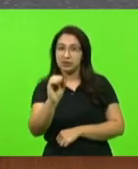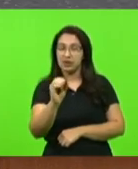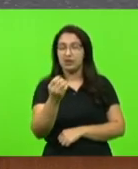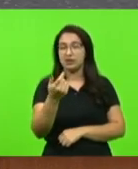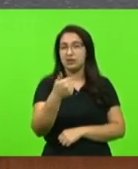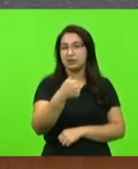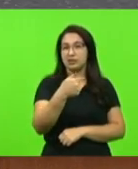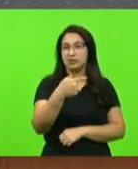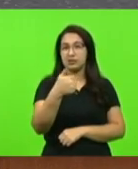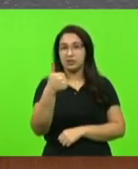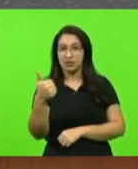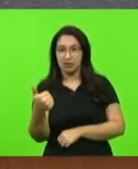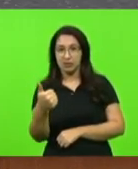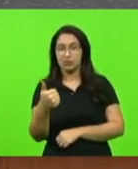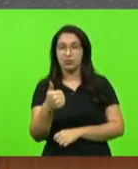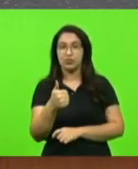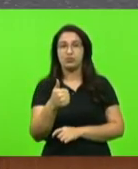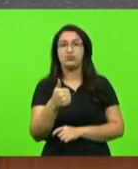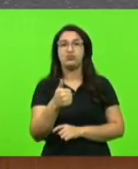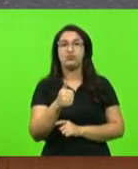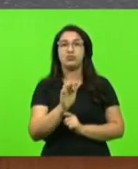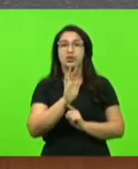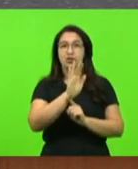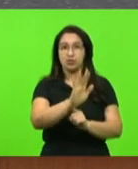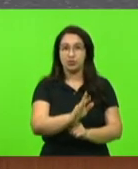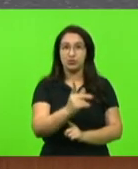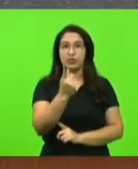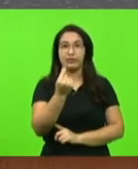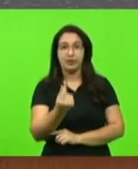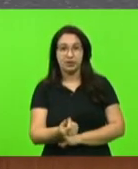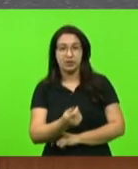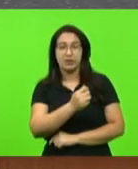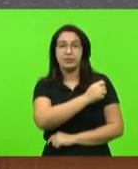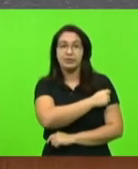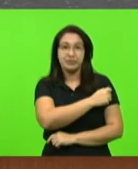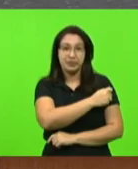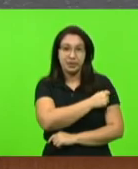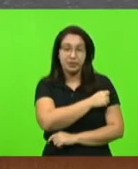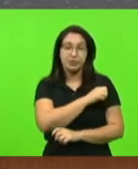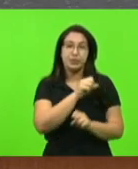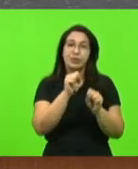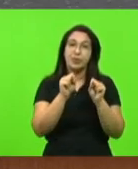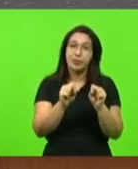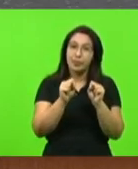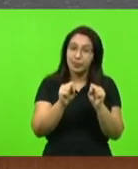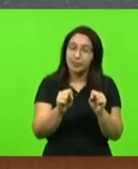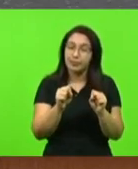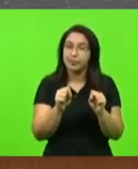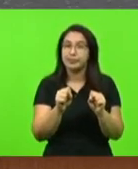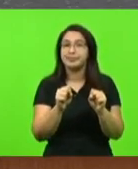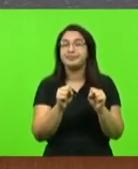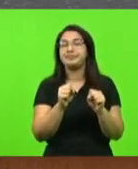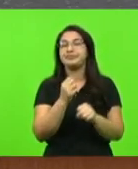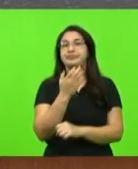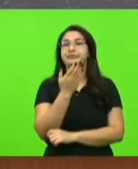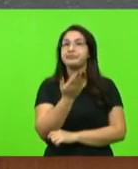financiar os estudantes, vai permitir, sim, de que os